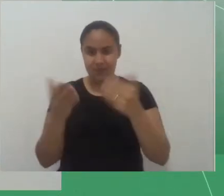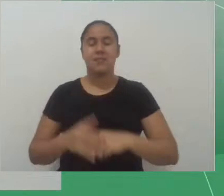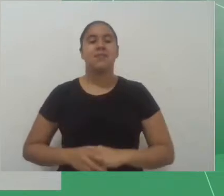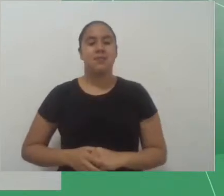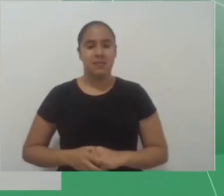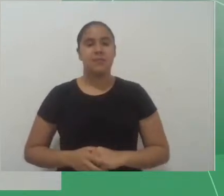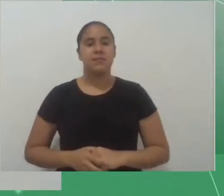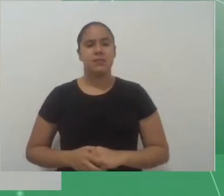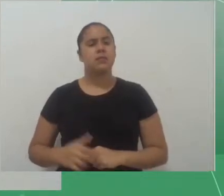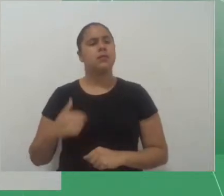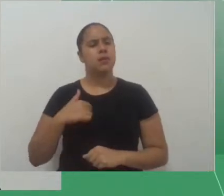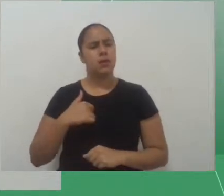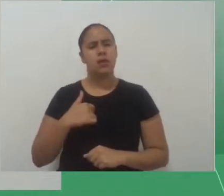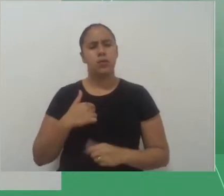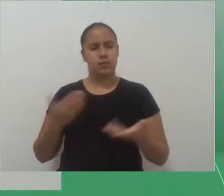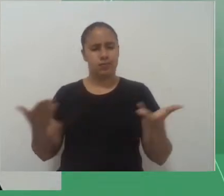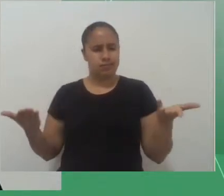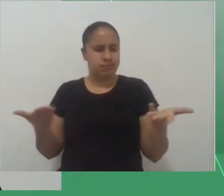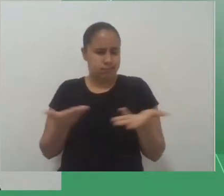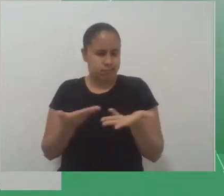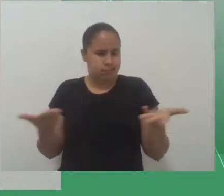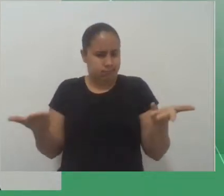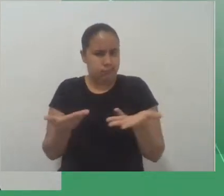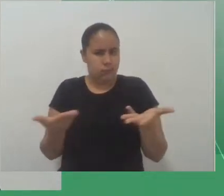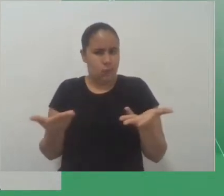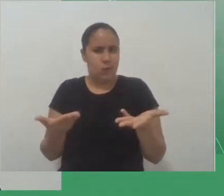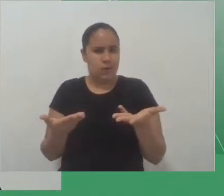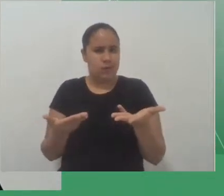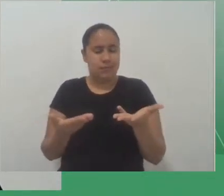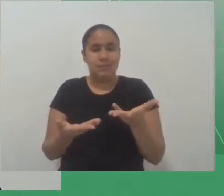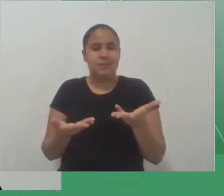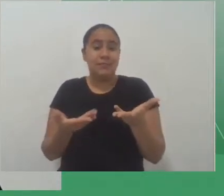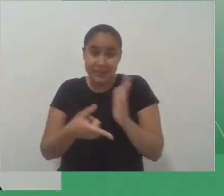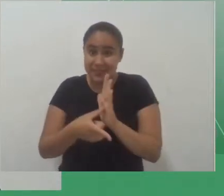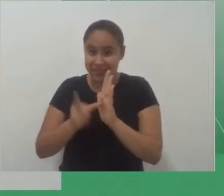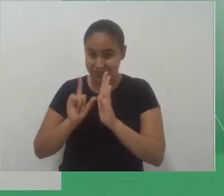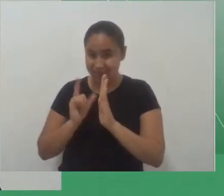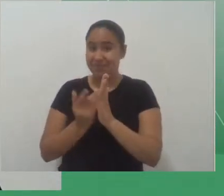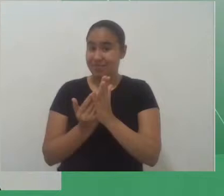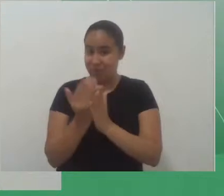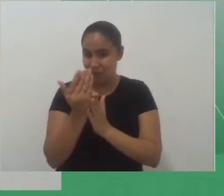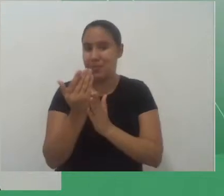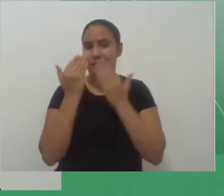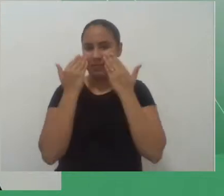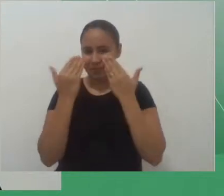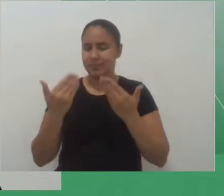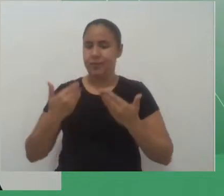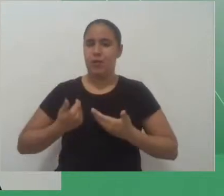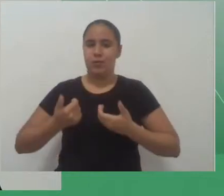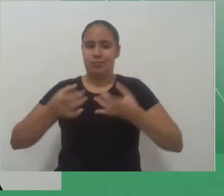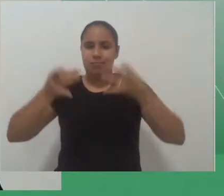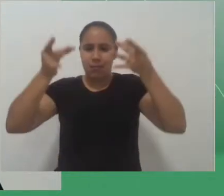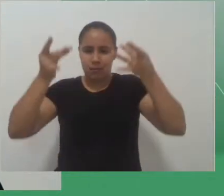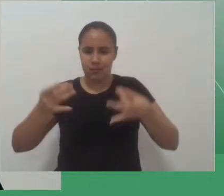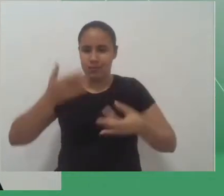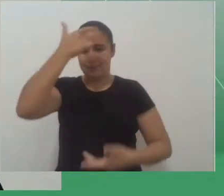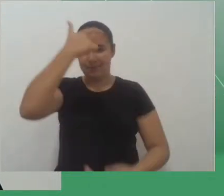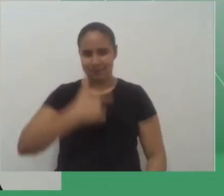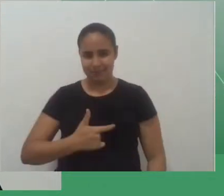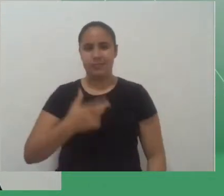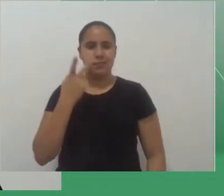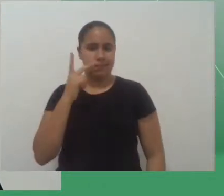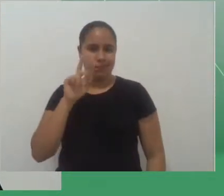Eu gostaria de fazer, na verdade, antes de iniciar minha apresentação, a minha audiodescrição. Eu sou um homem negro,